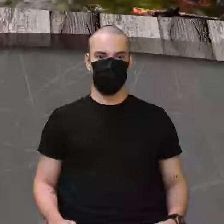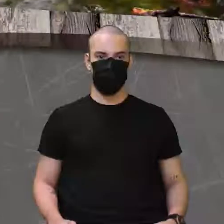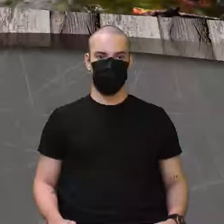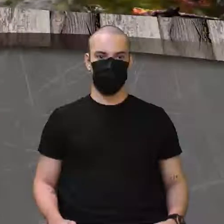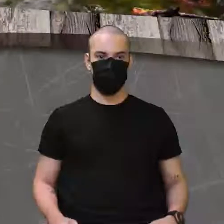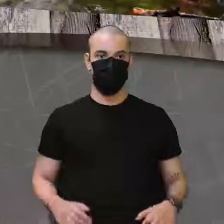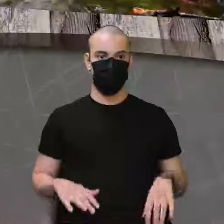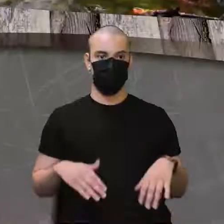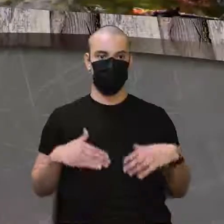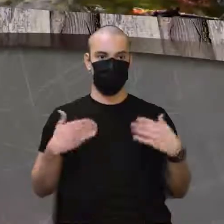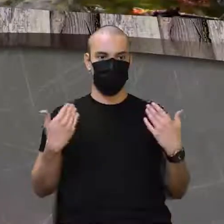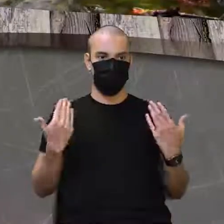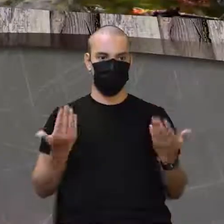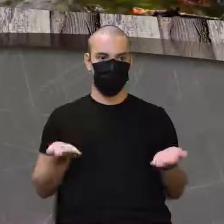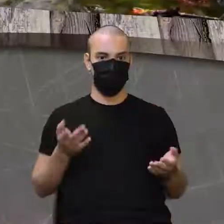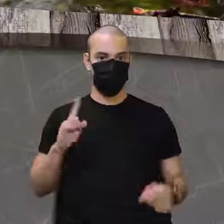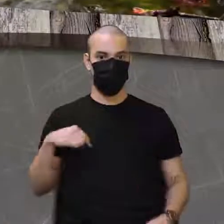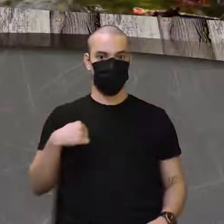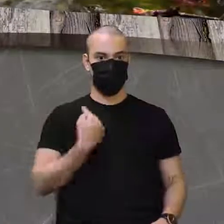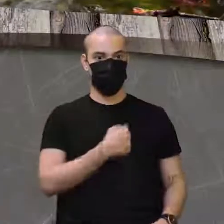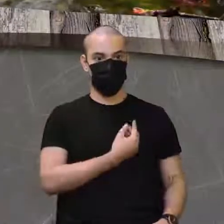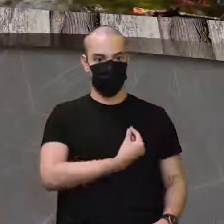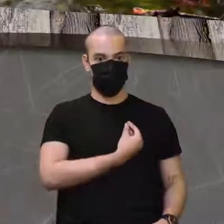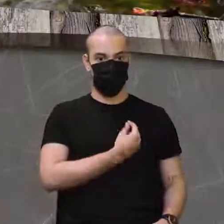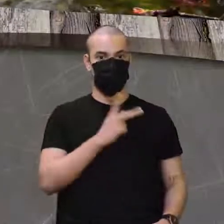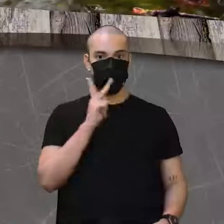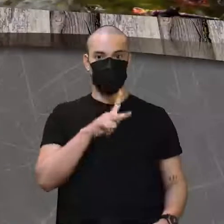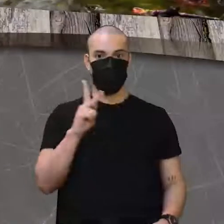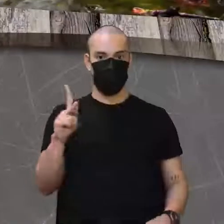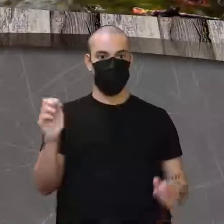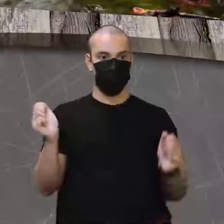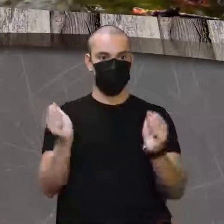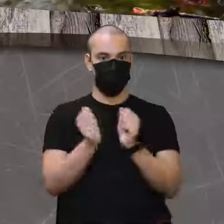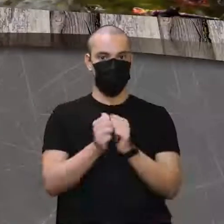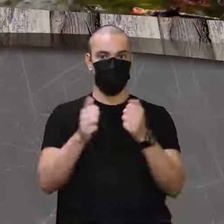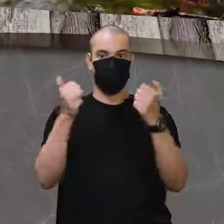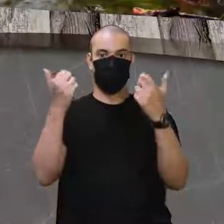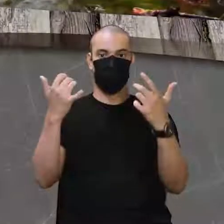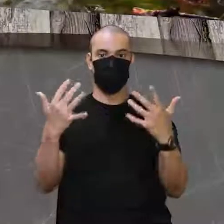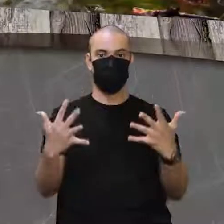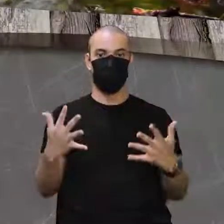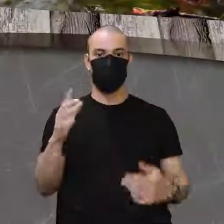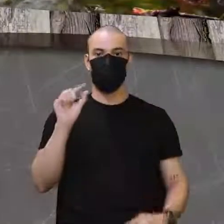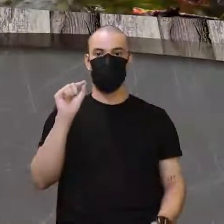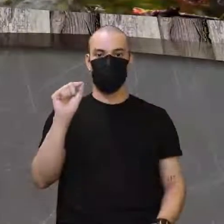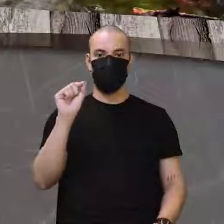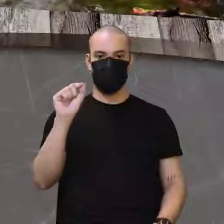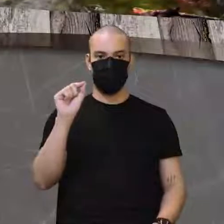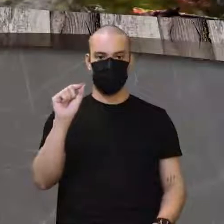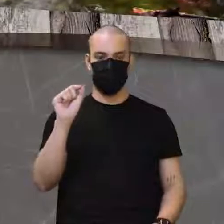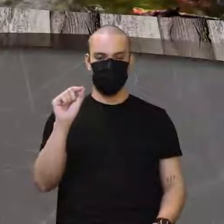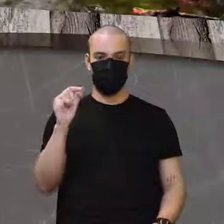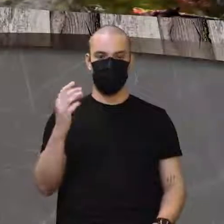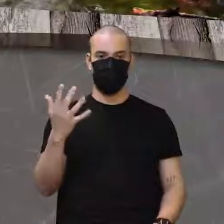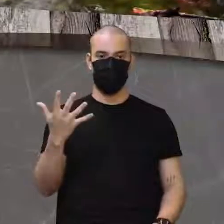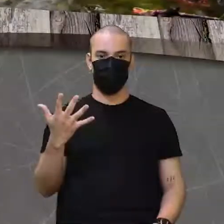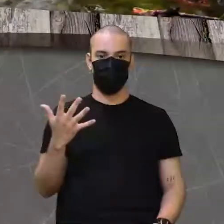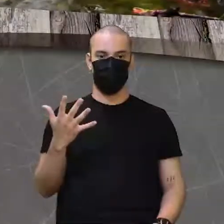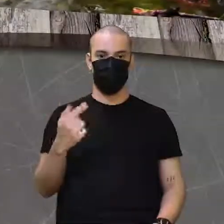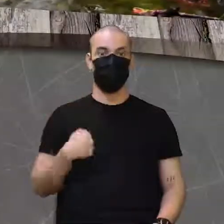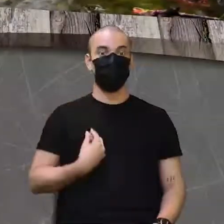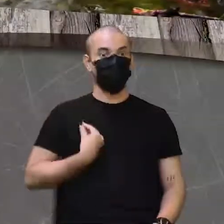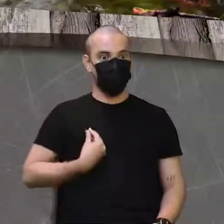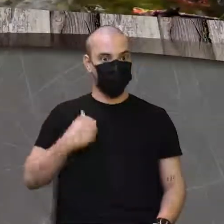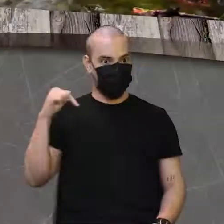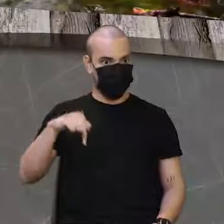Então, olha só. Nós estamos aqui. Eu, prof. Silvinho, prof. Silvinho, fala aí. Dá o ar da sua... Eu tô